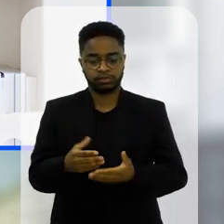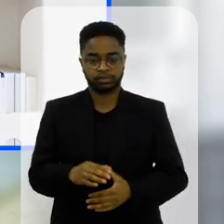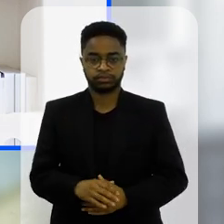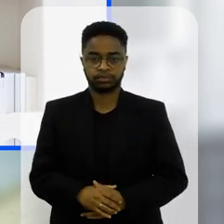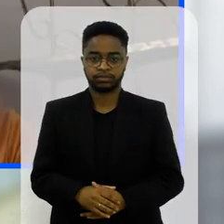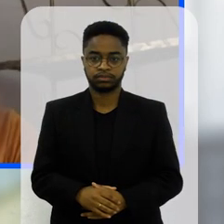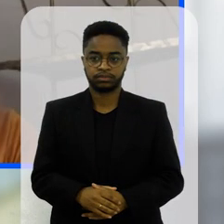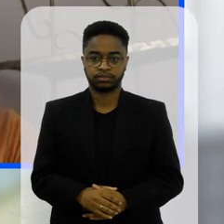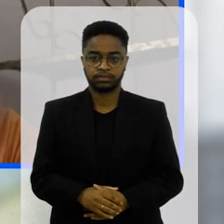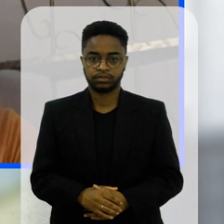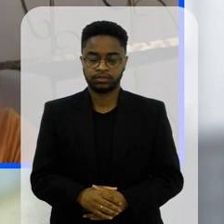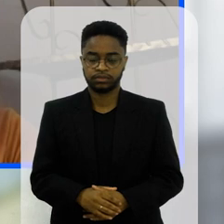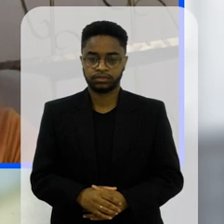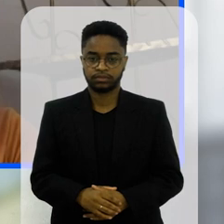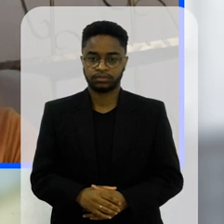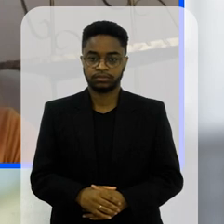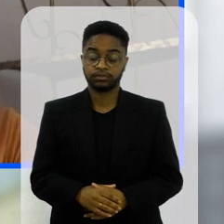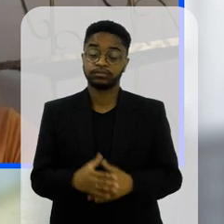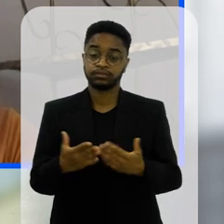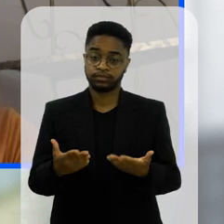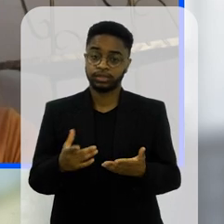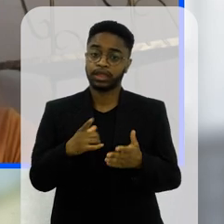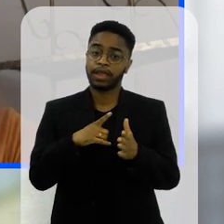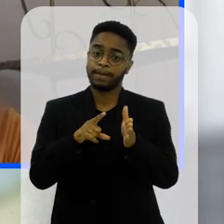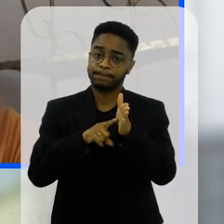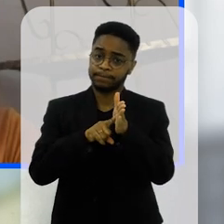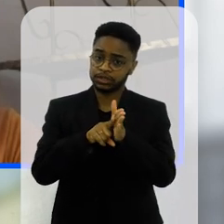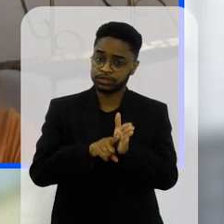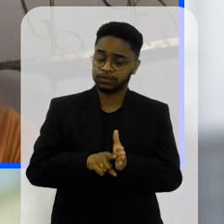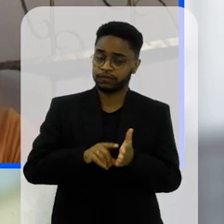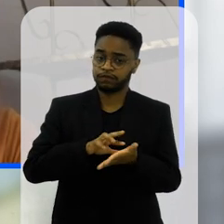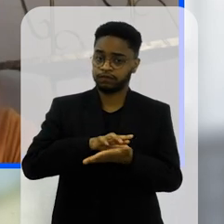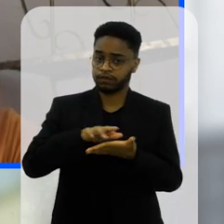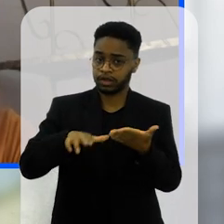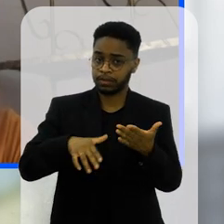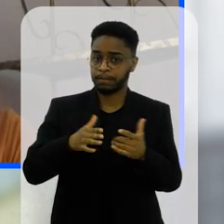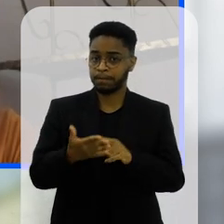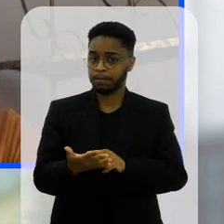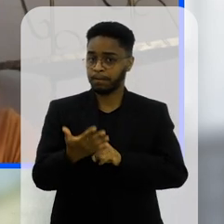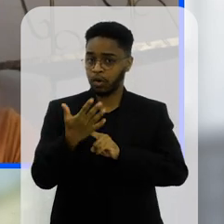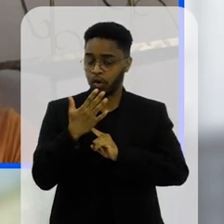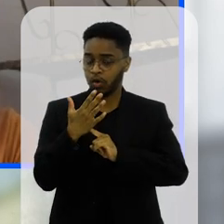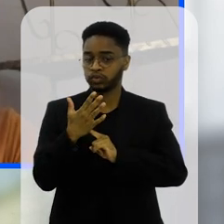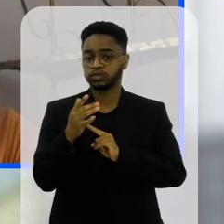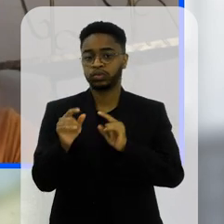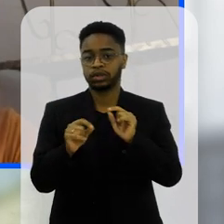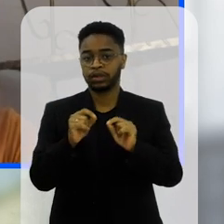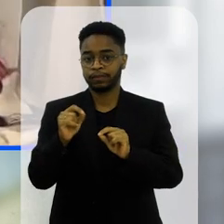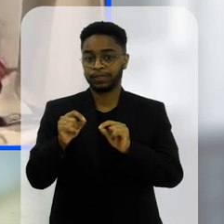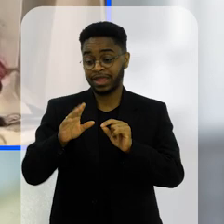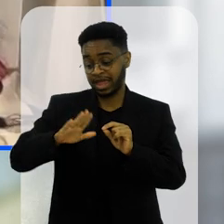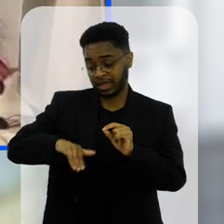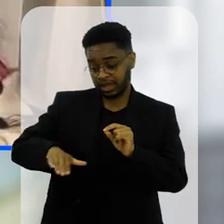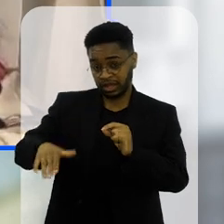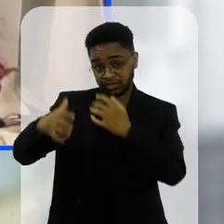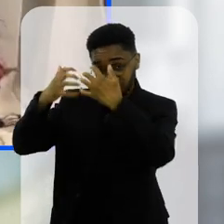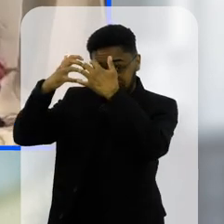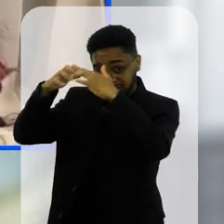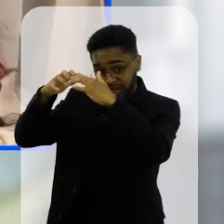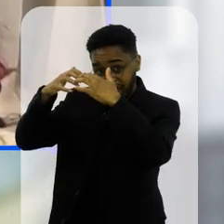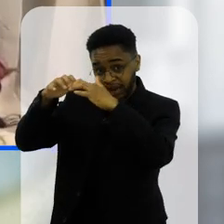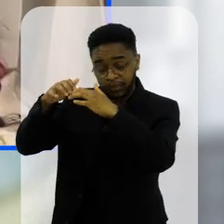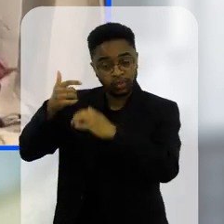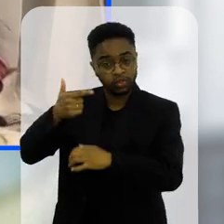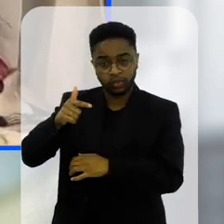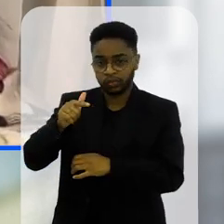Rosemary a gente tem pesquisas que estão demonstrando o tempo todo pra gente que o cérebro das crianças não se